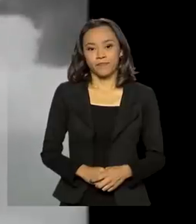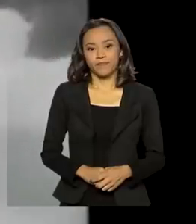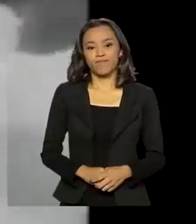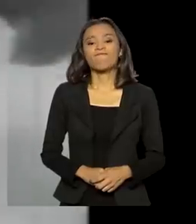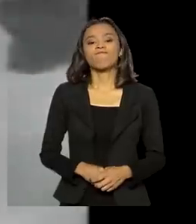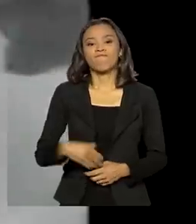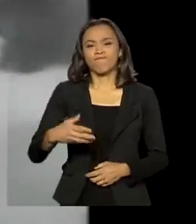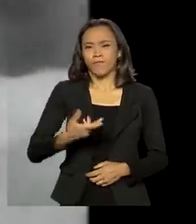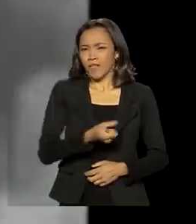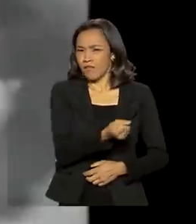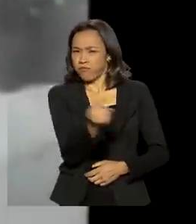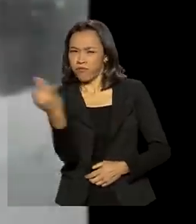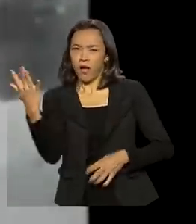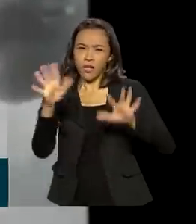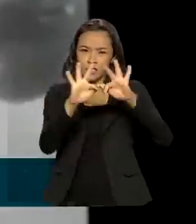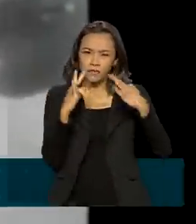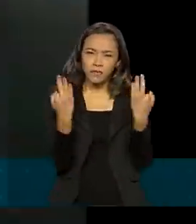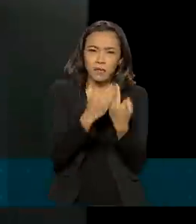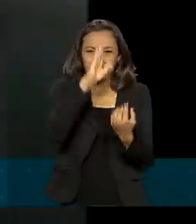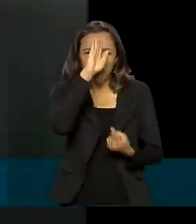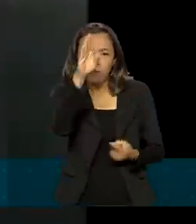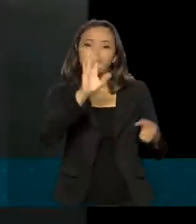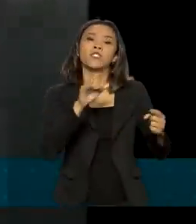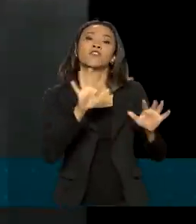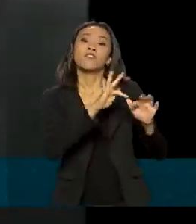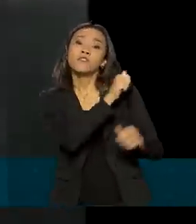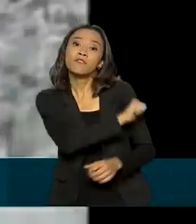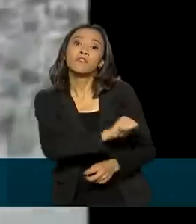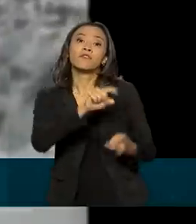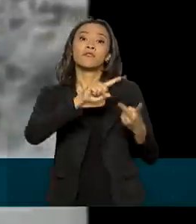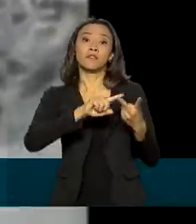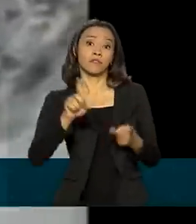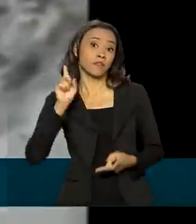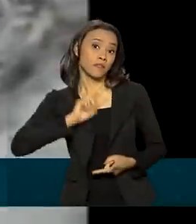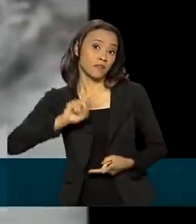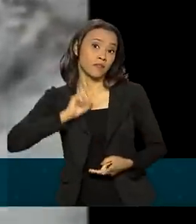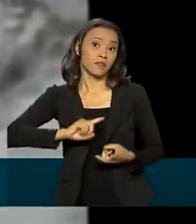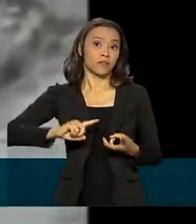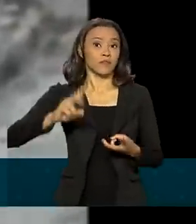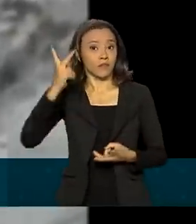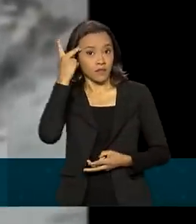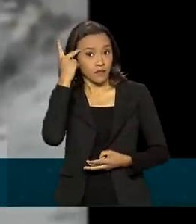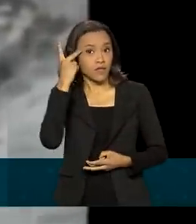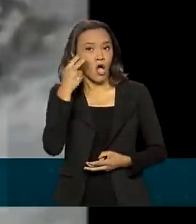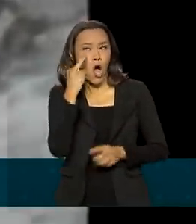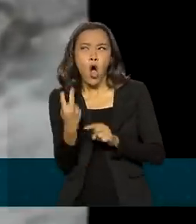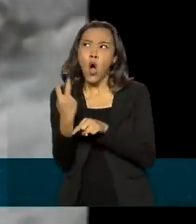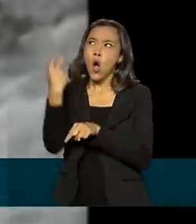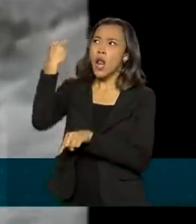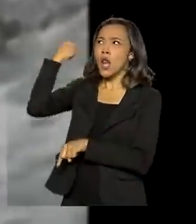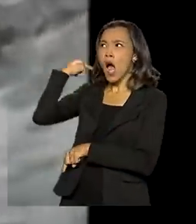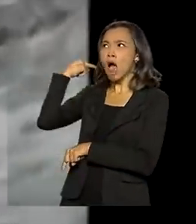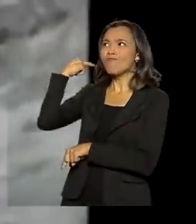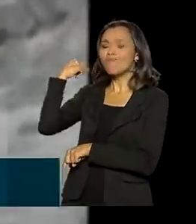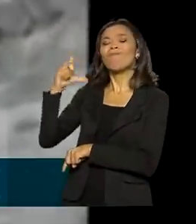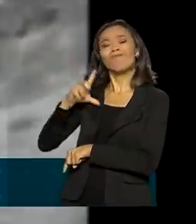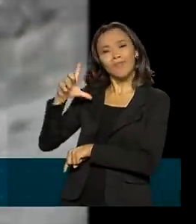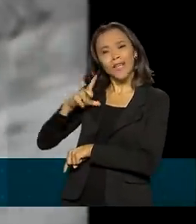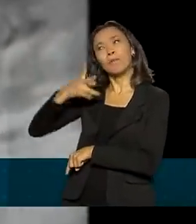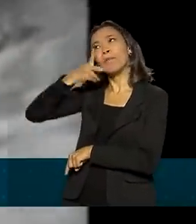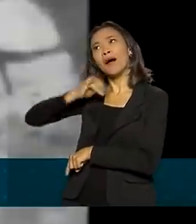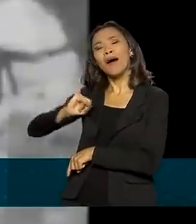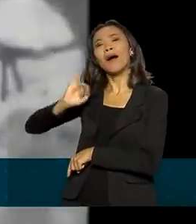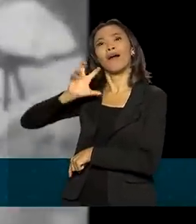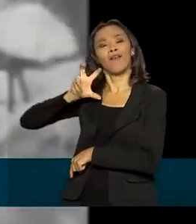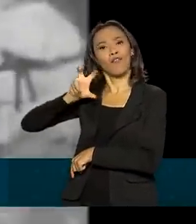Muitas famílias, principalmente cariocas, paulistas e mineiras, se olharem para seus antepassados, encontrarão um